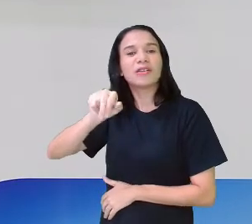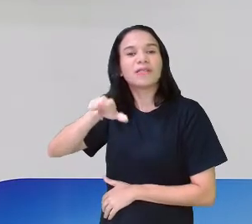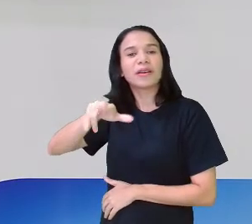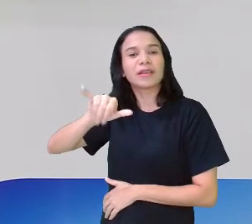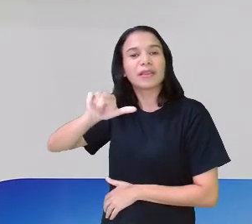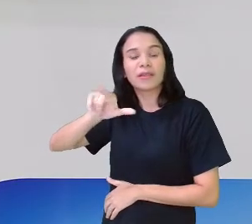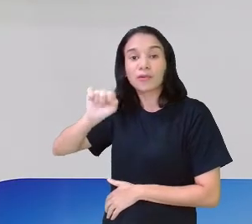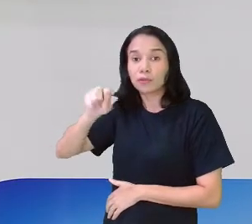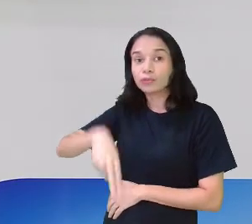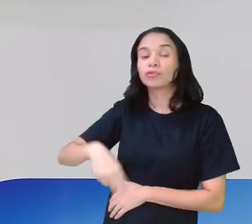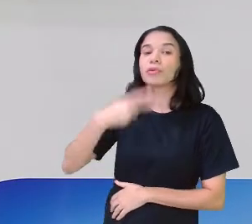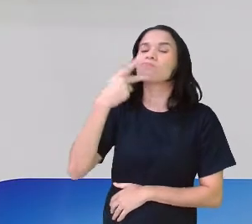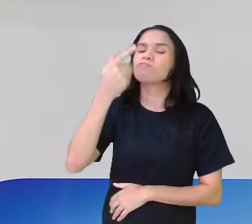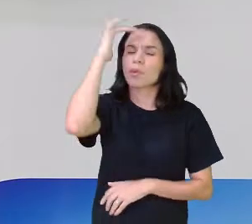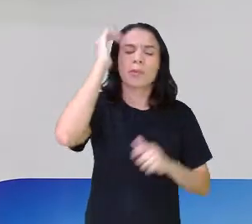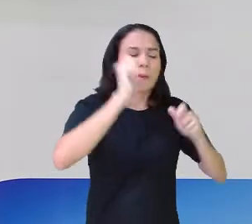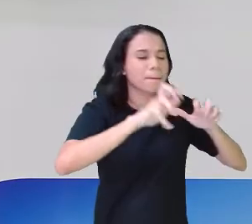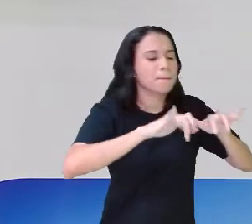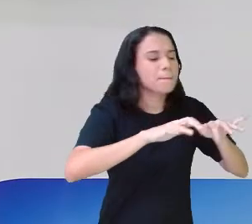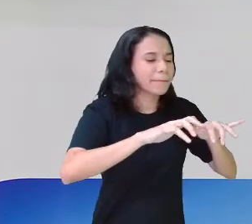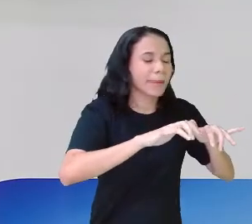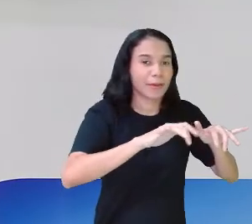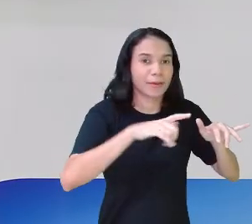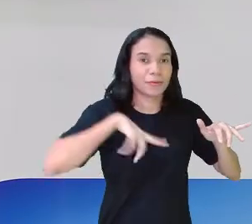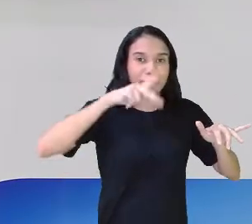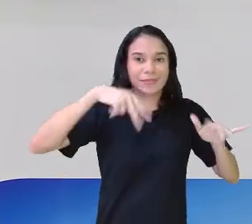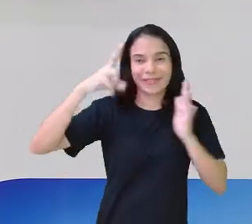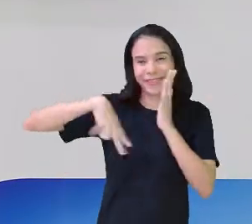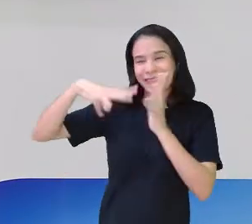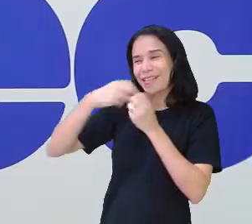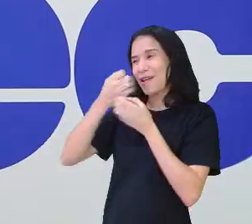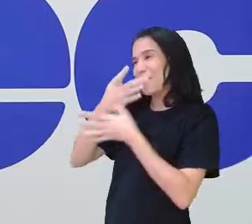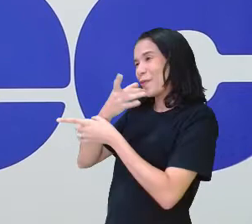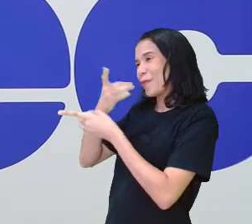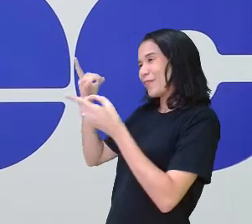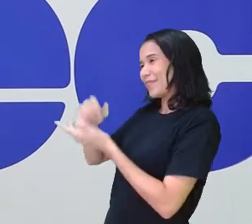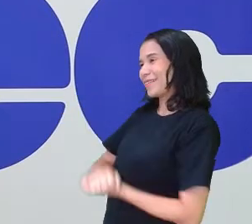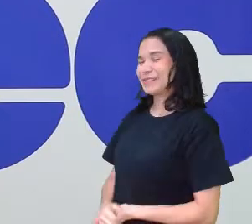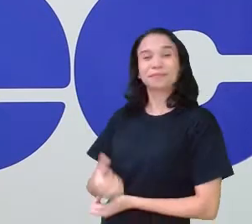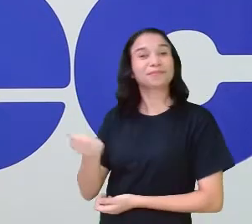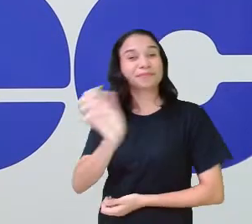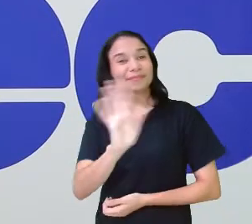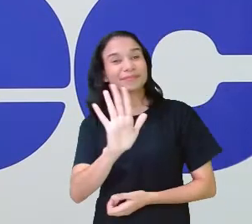Soares. Você vai mandar a mensagem e ele vai ler aqui para mim. Bom dia, professor, bem-vindo.